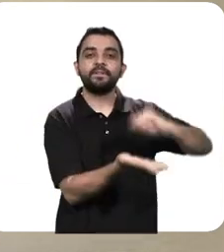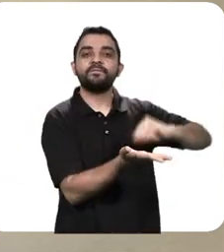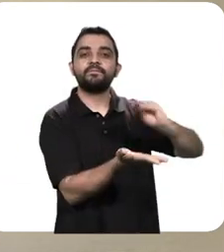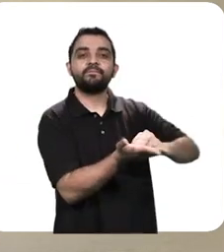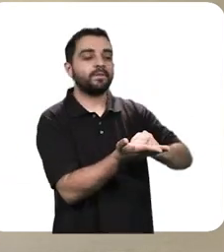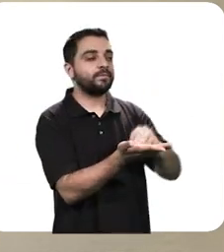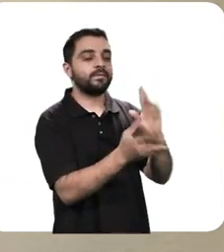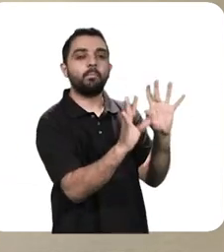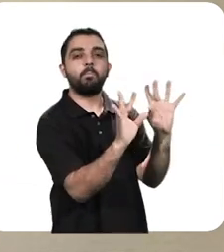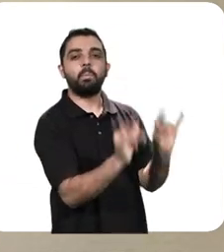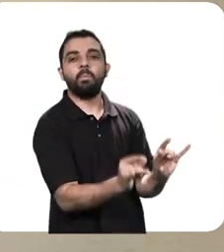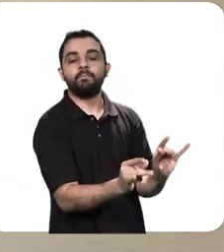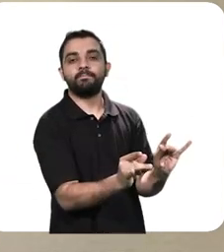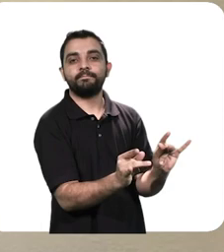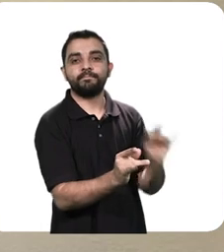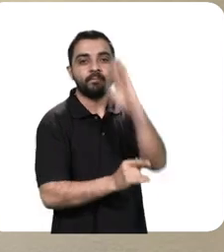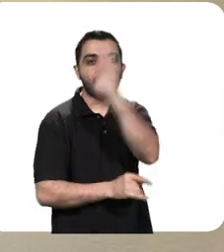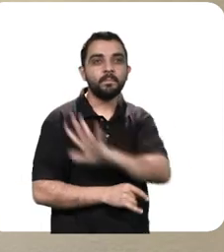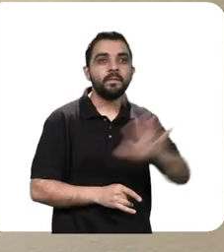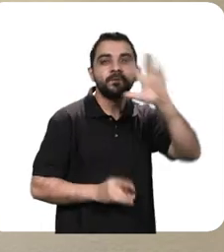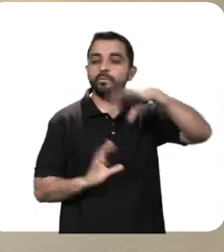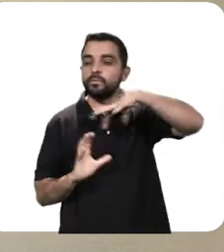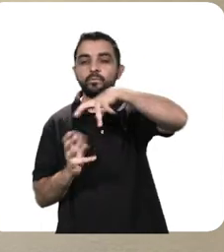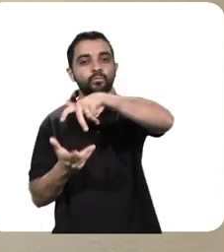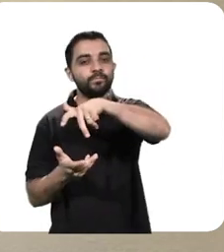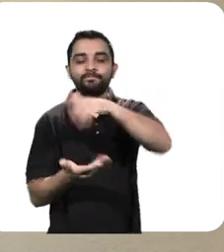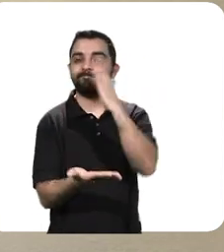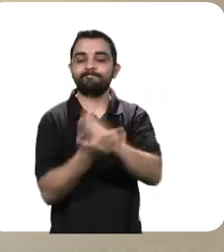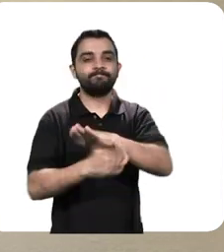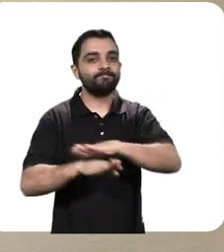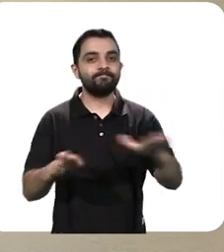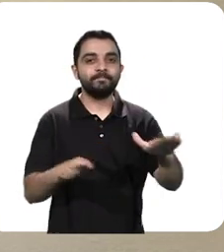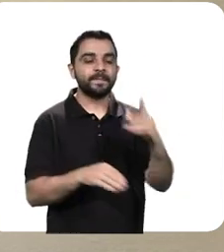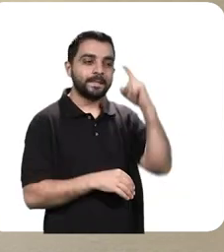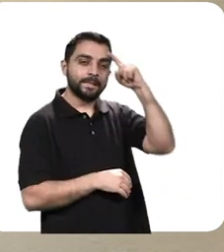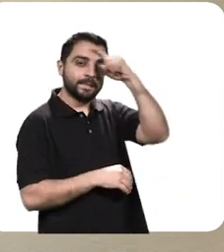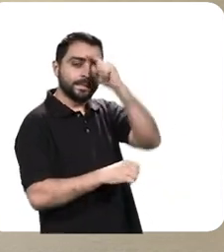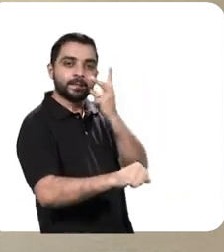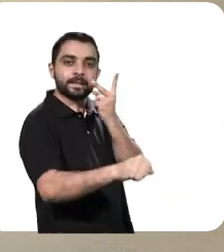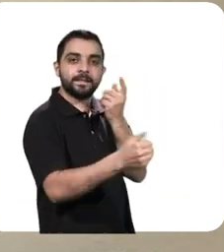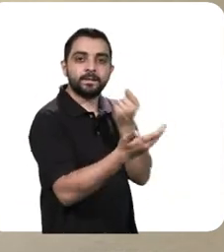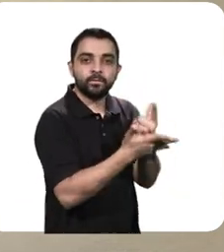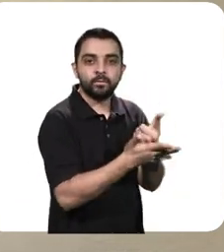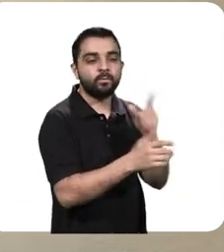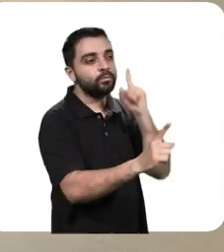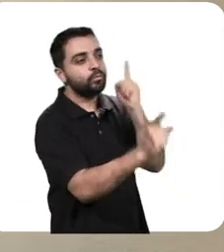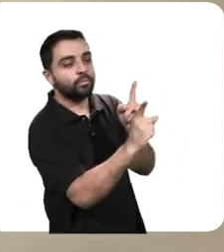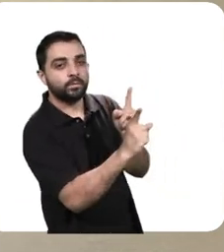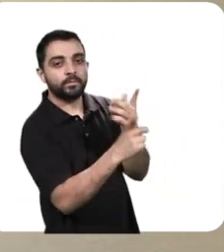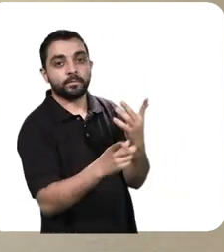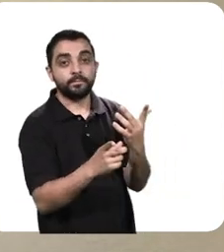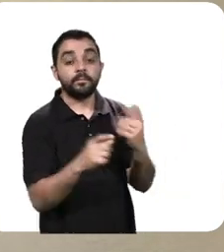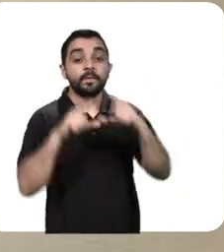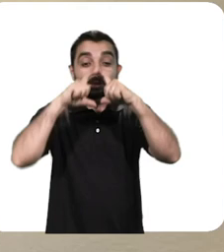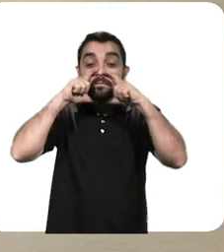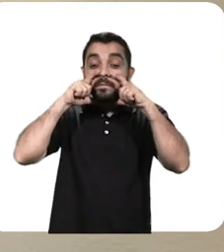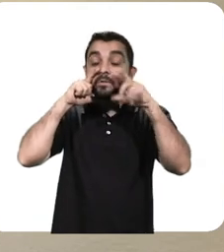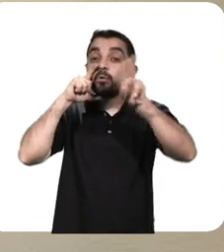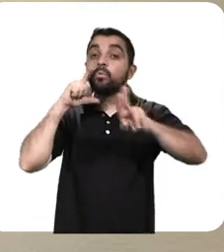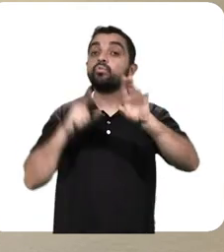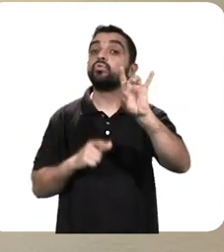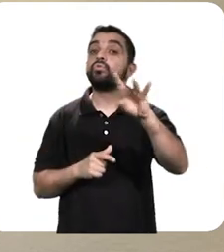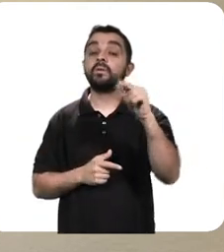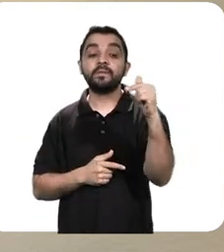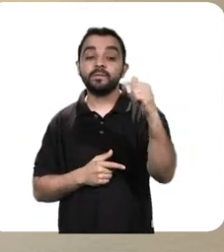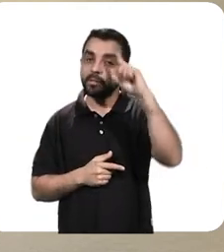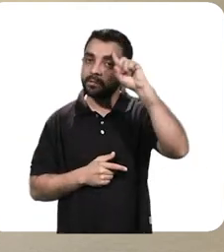escassez da máscara N95, tanto no Brasil como no mundo, o que faz com que possamos utilizá-las por um